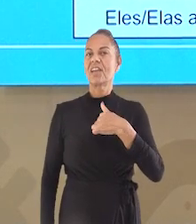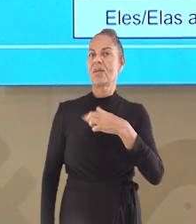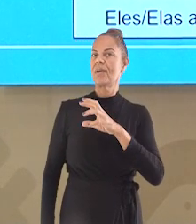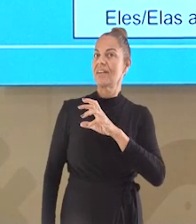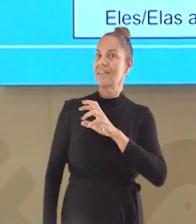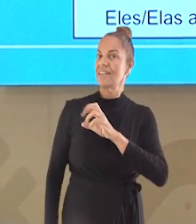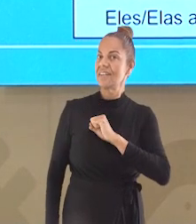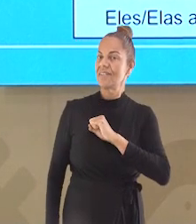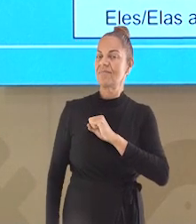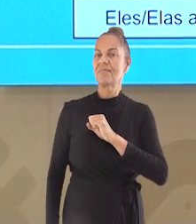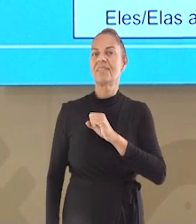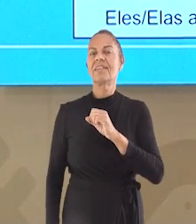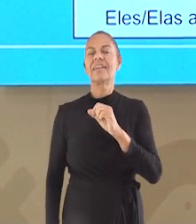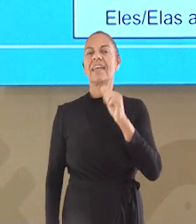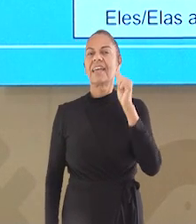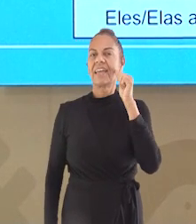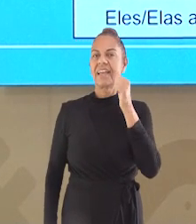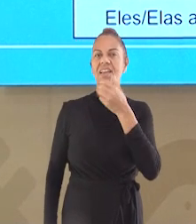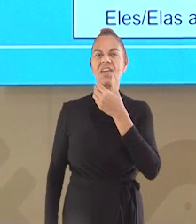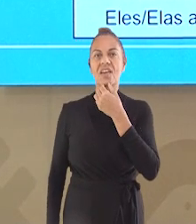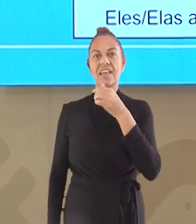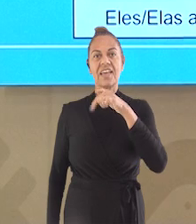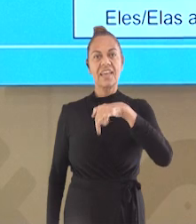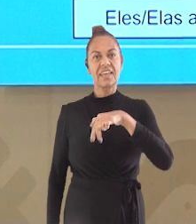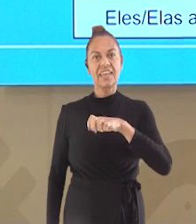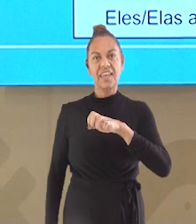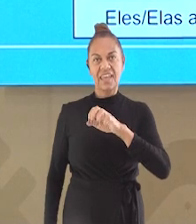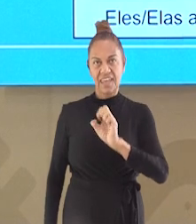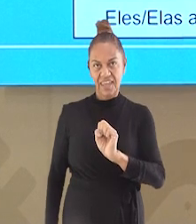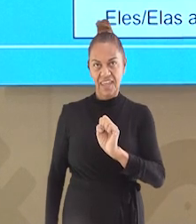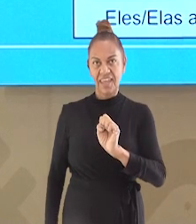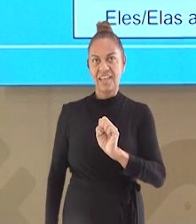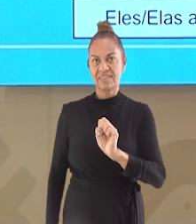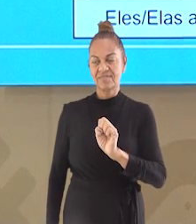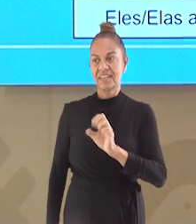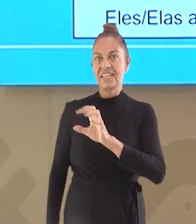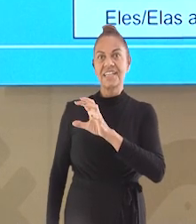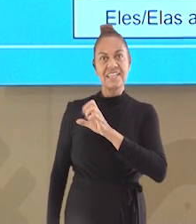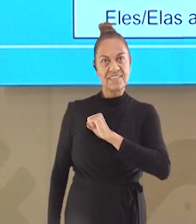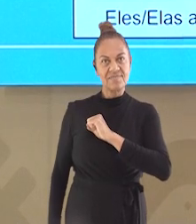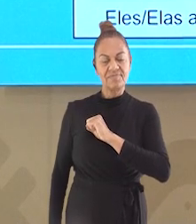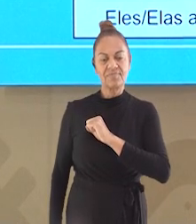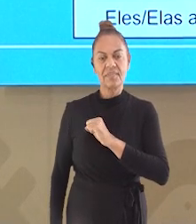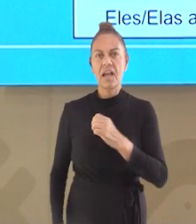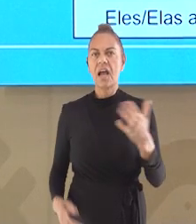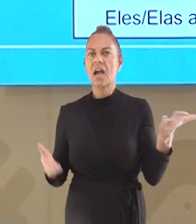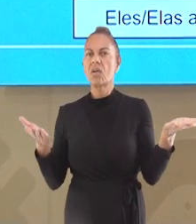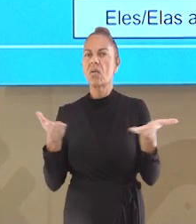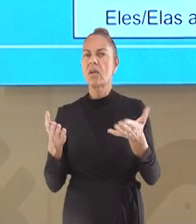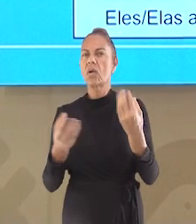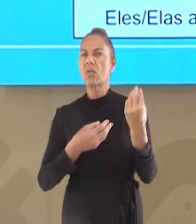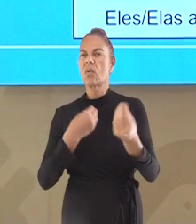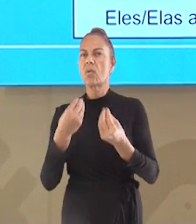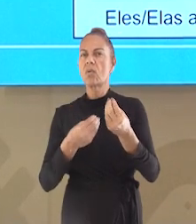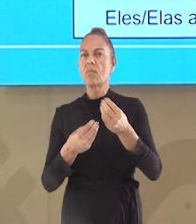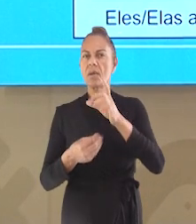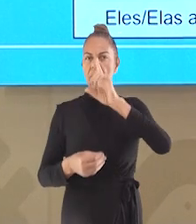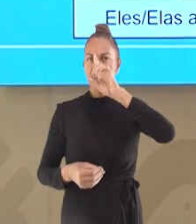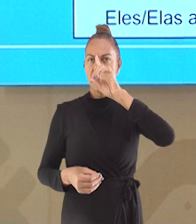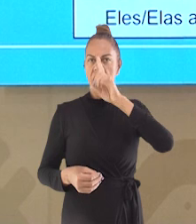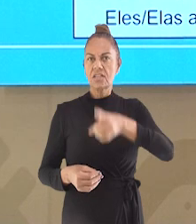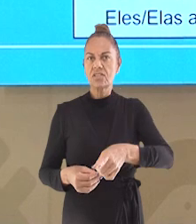que ele e ela ame, que nós amemos, que vós ameis, que eles e elas amem. Terceira pessoa do plural,